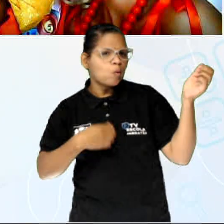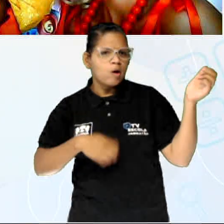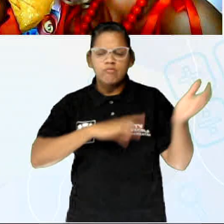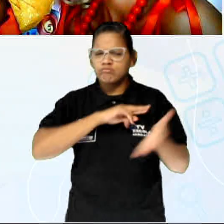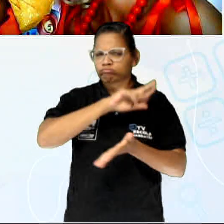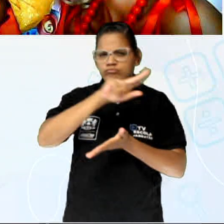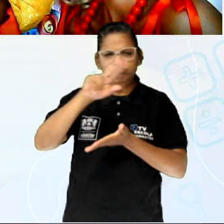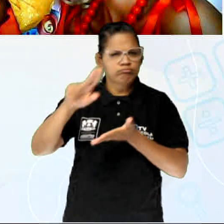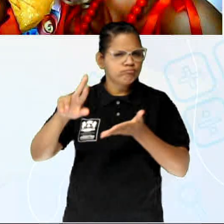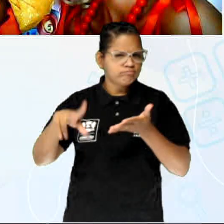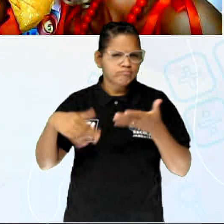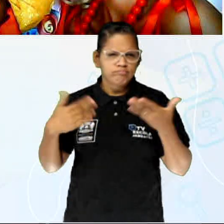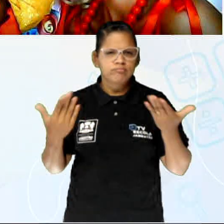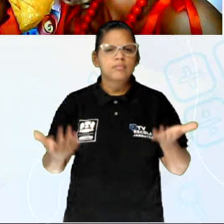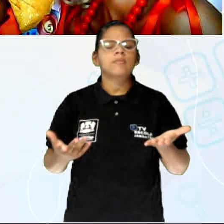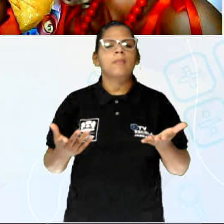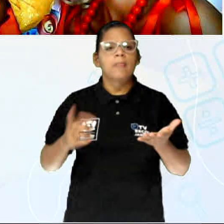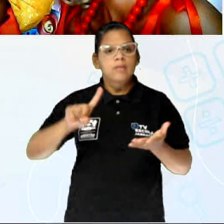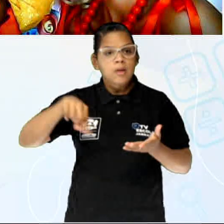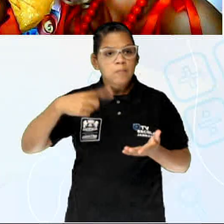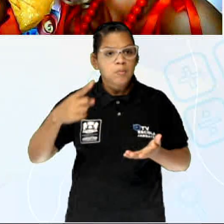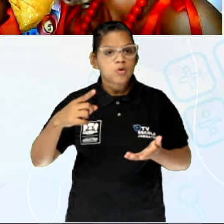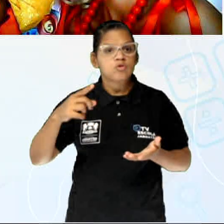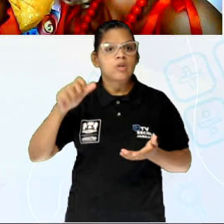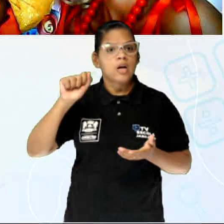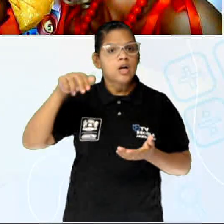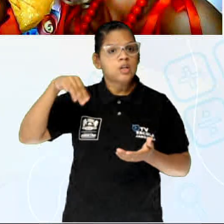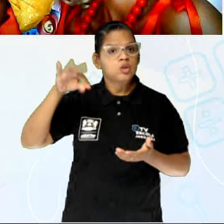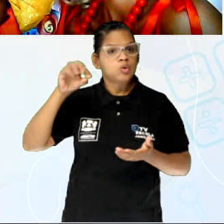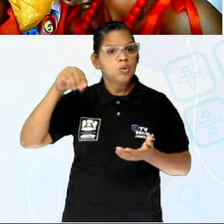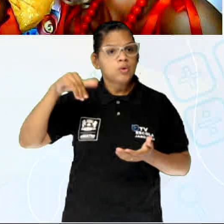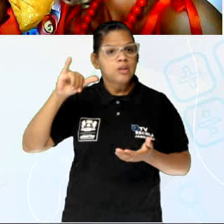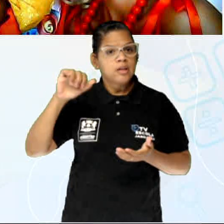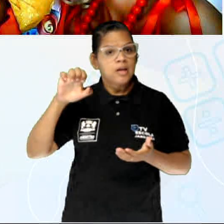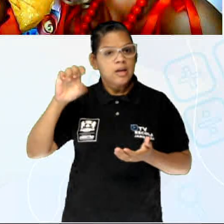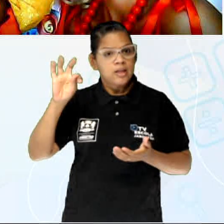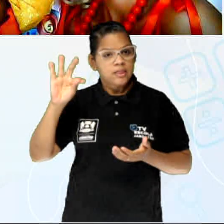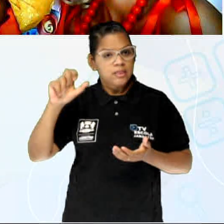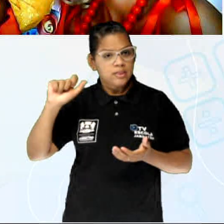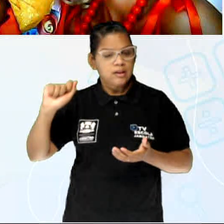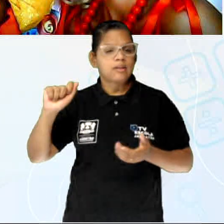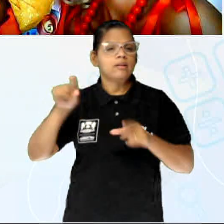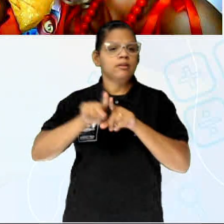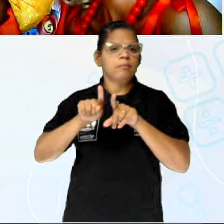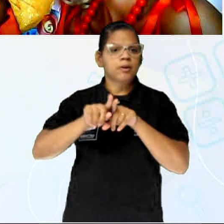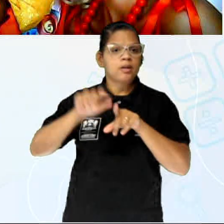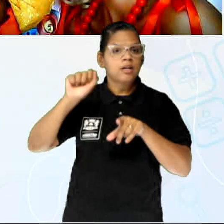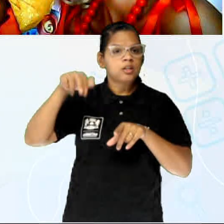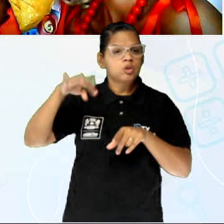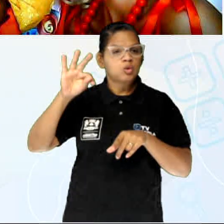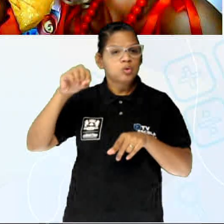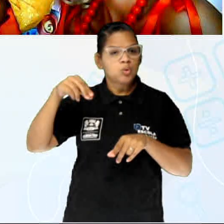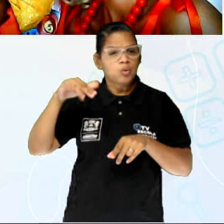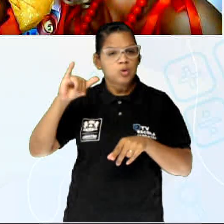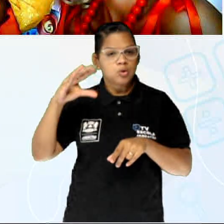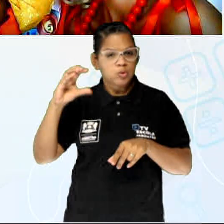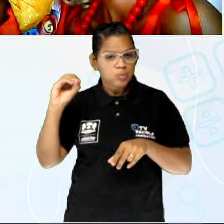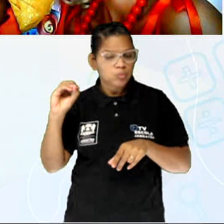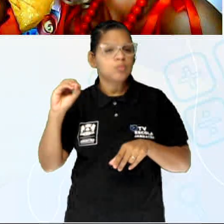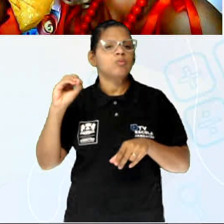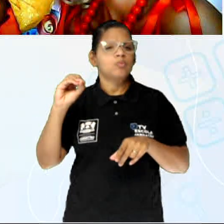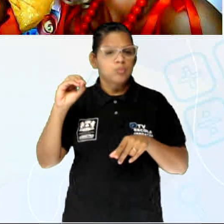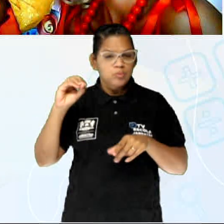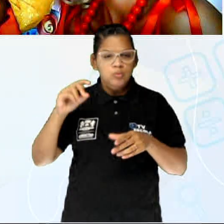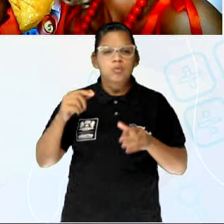idealização de Tonheta, Antônio Nóbrega, o explorar em alguns espetáculos, mostrando toda a sua